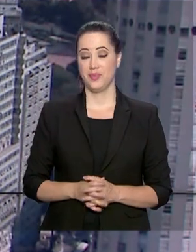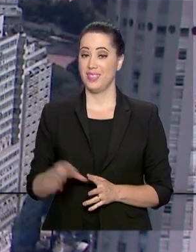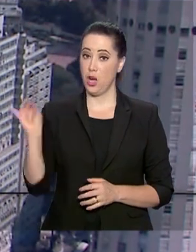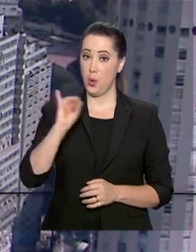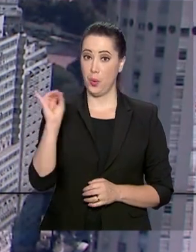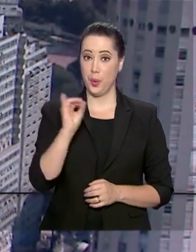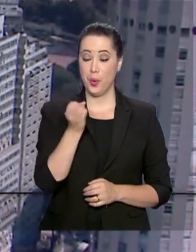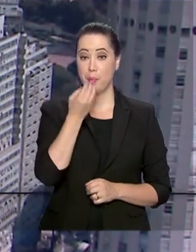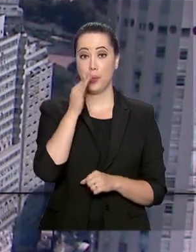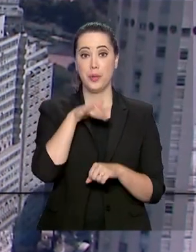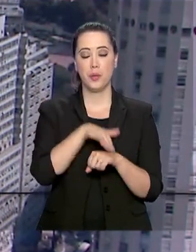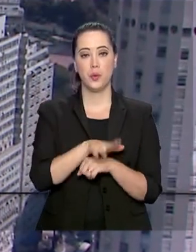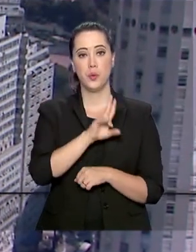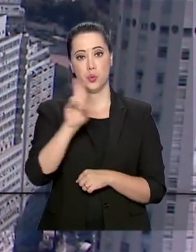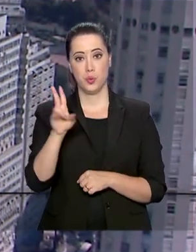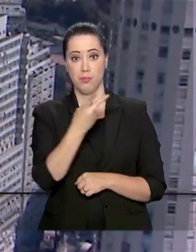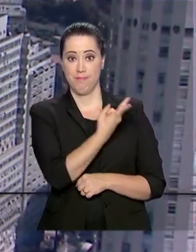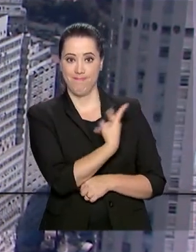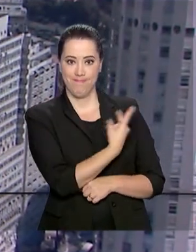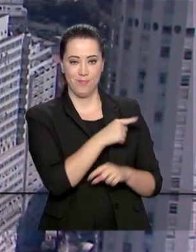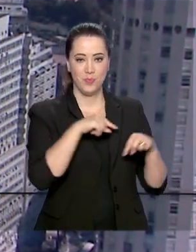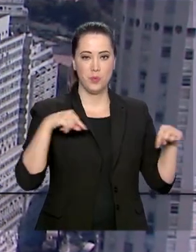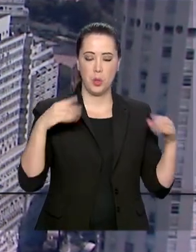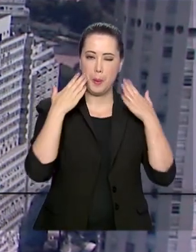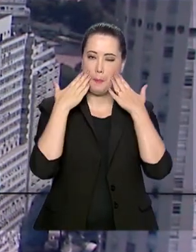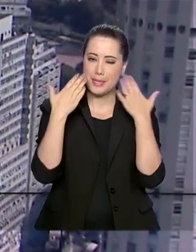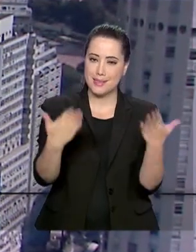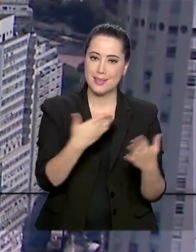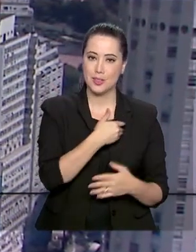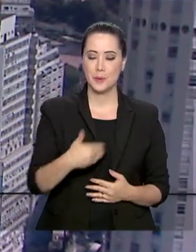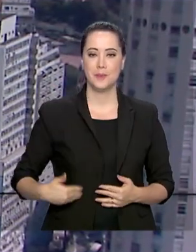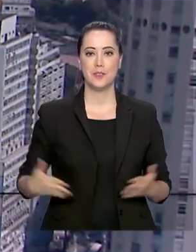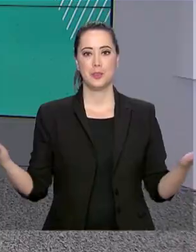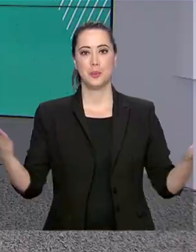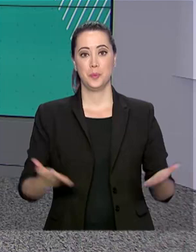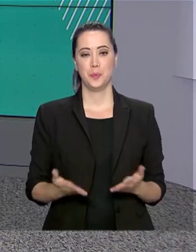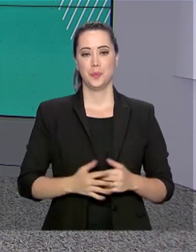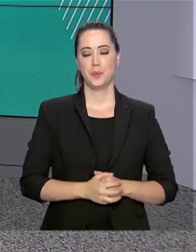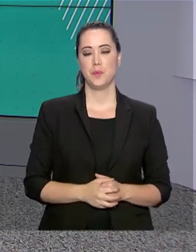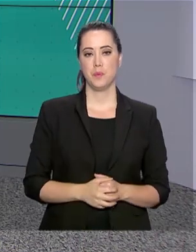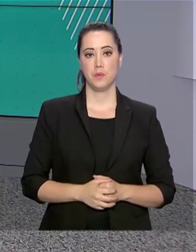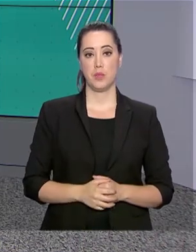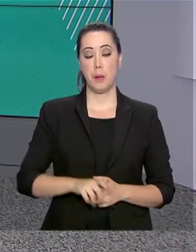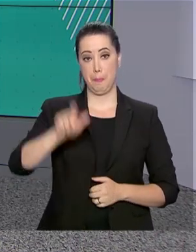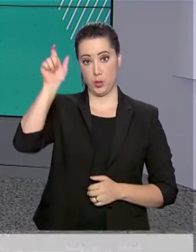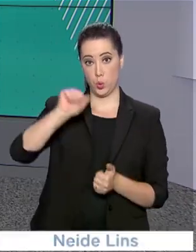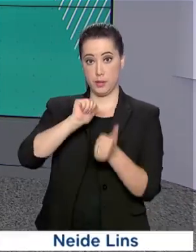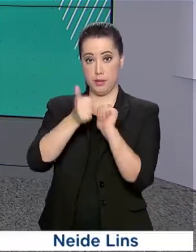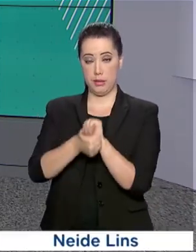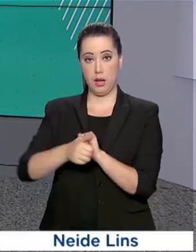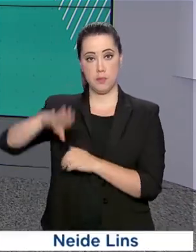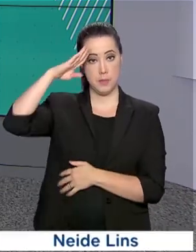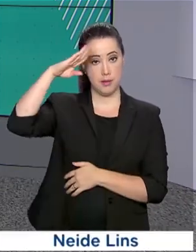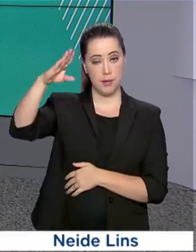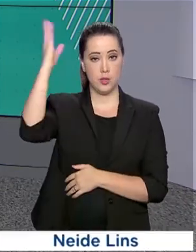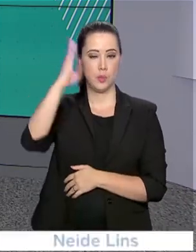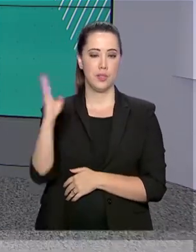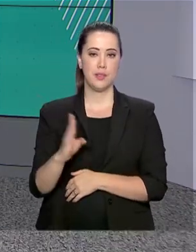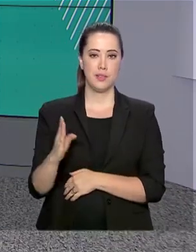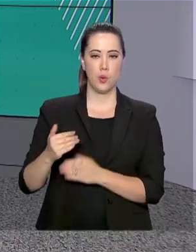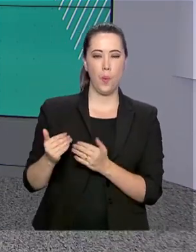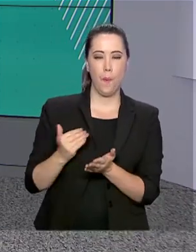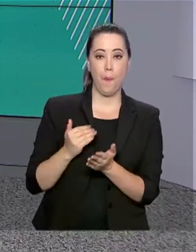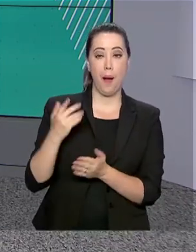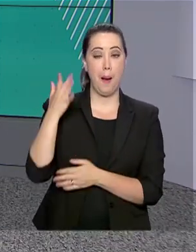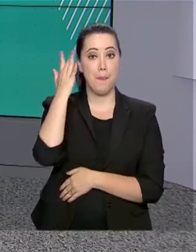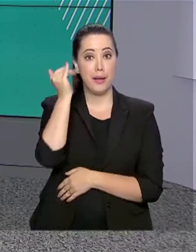Olá, boa noite. Eu, Roberto Camargo, já estou de volta com o governo agora. Atletas militares do Brasil vão a partir de amanhã